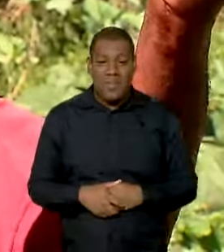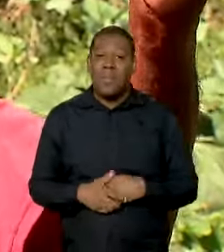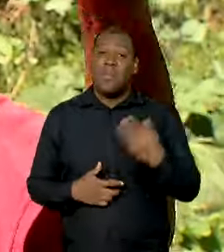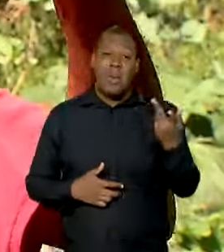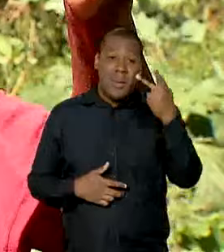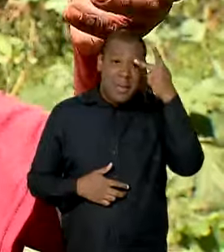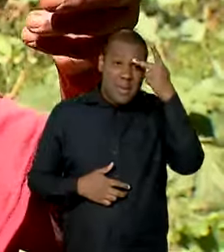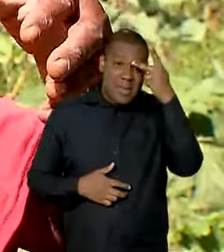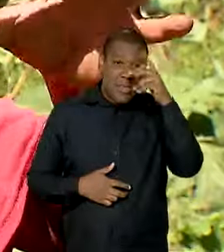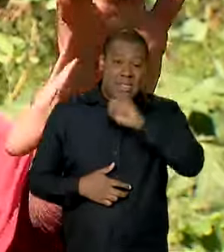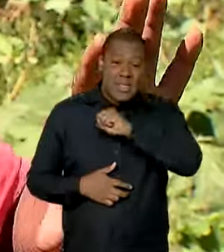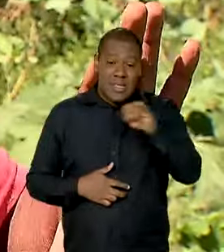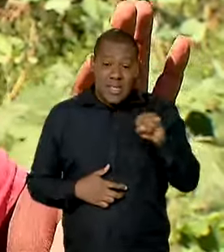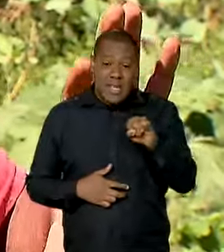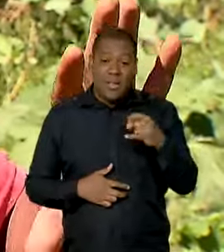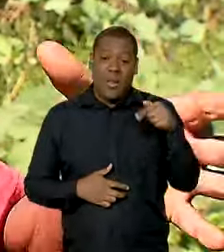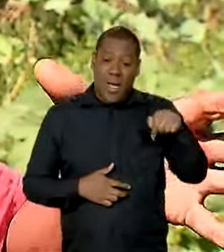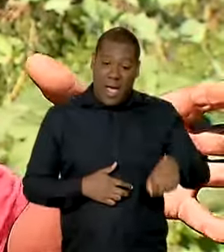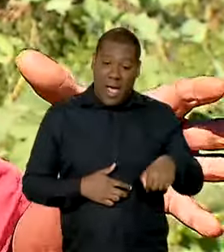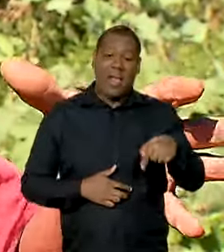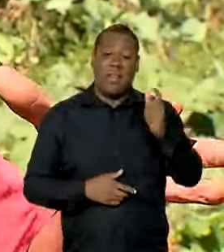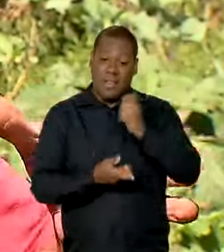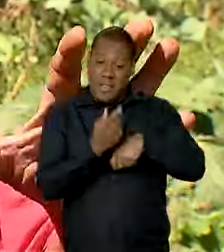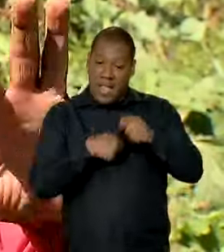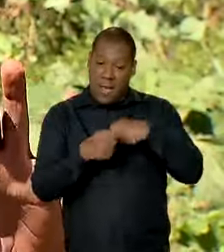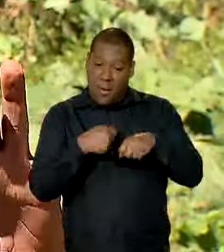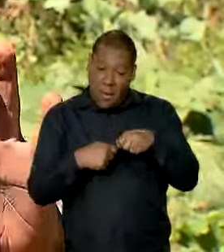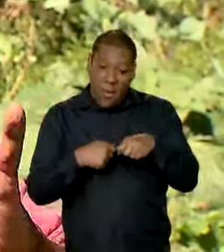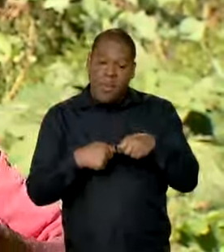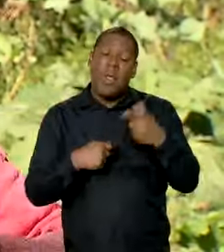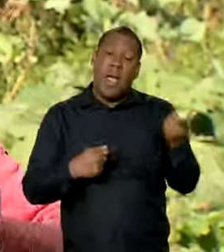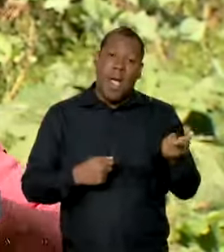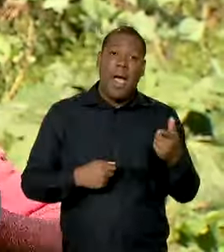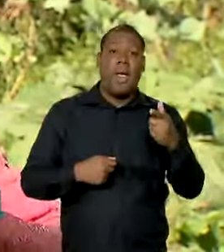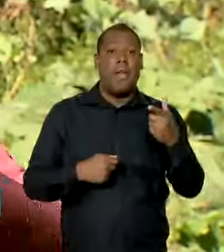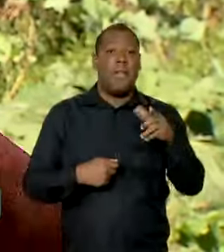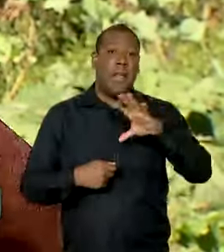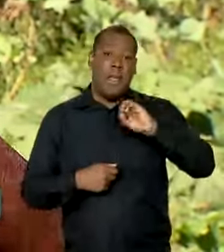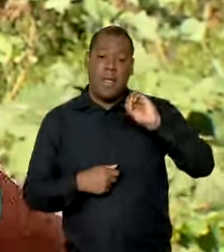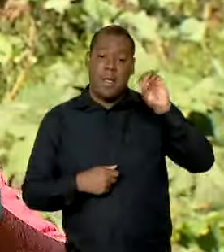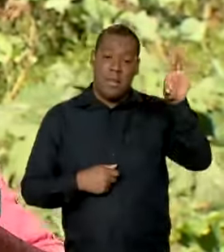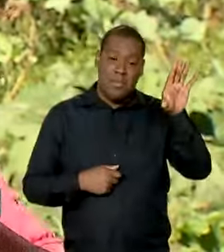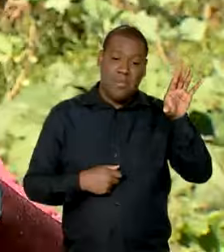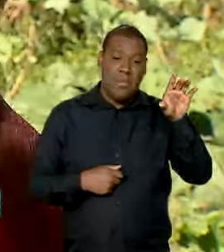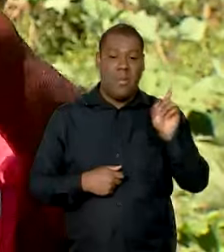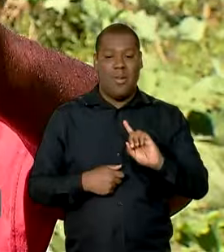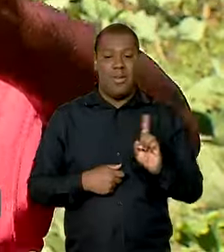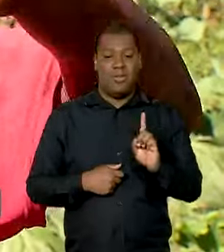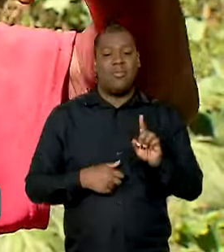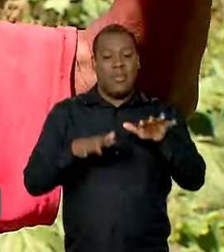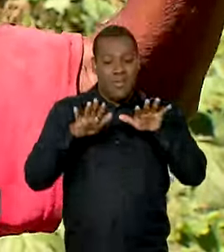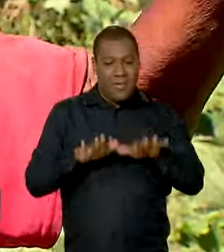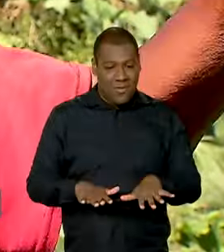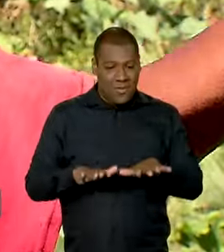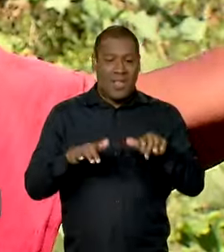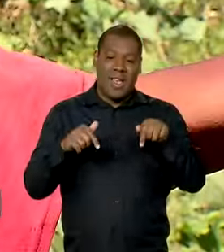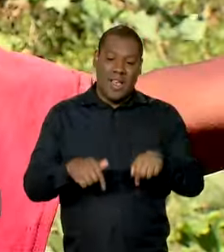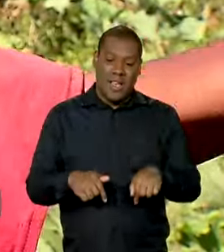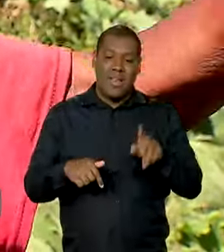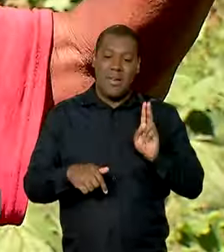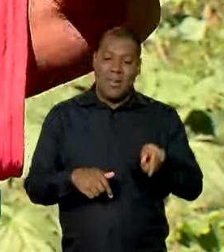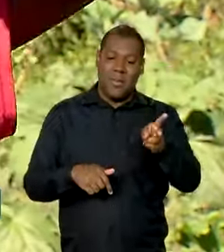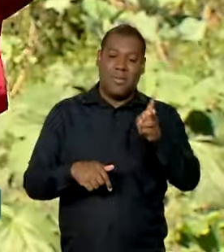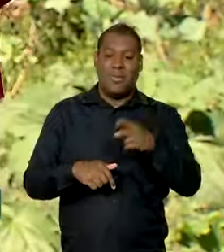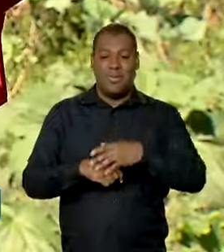trabalhar fora e ia ganhar seu dinheirinho aqui mesmo. Daqui nós pegava o produto daqui, levava para o ocidental,